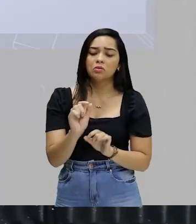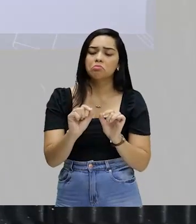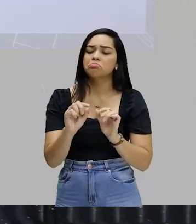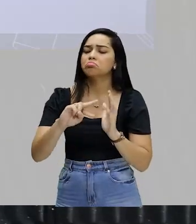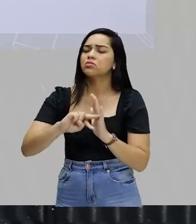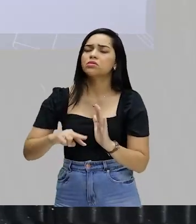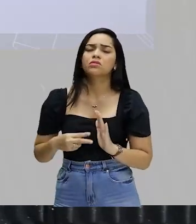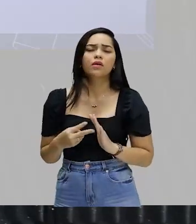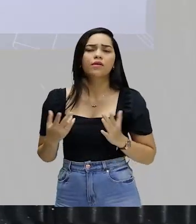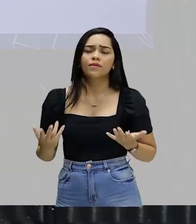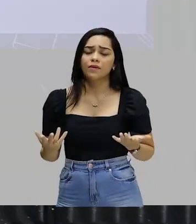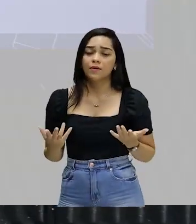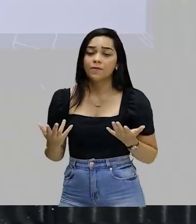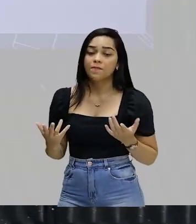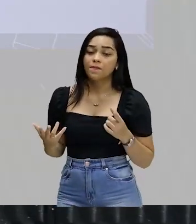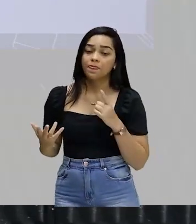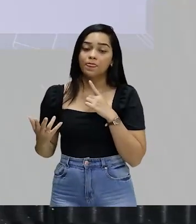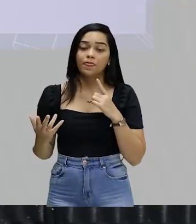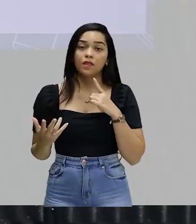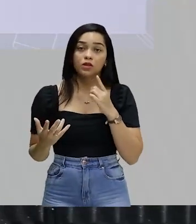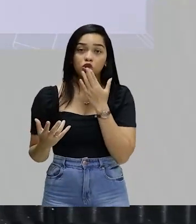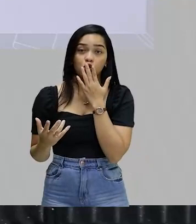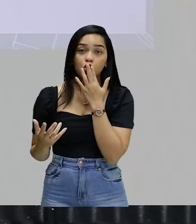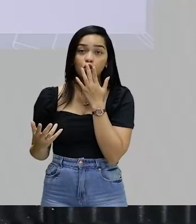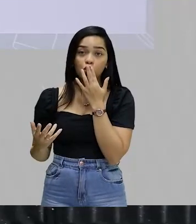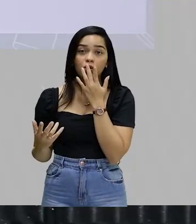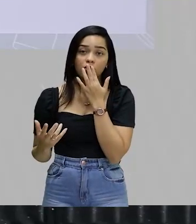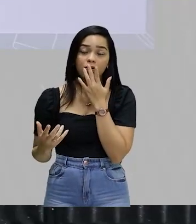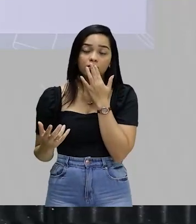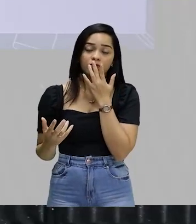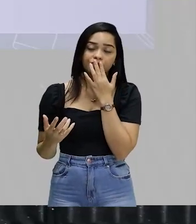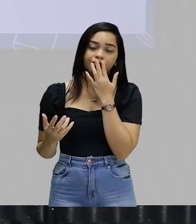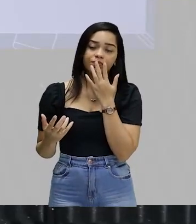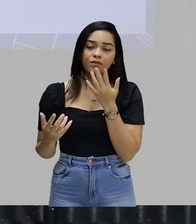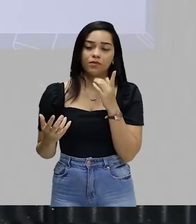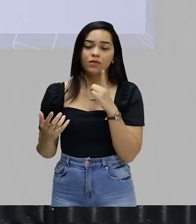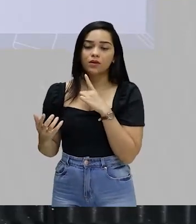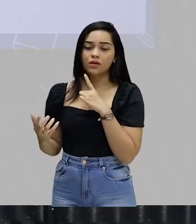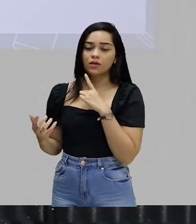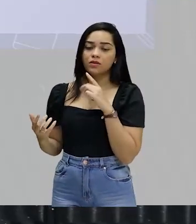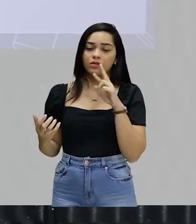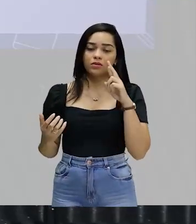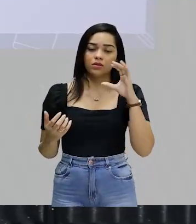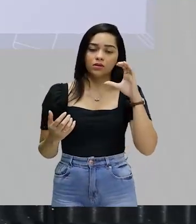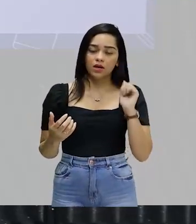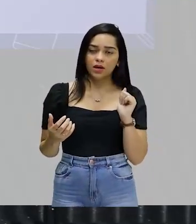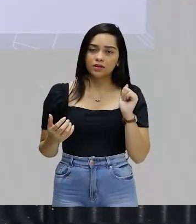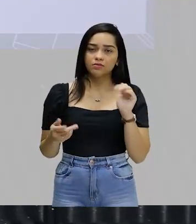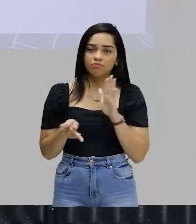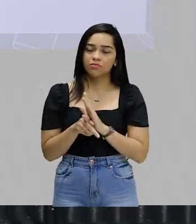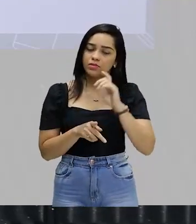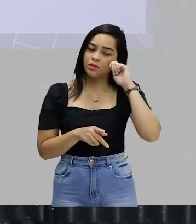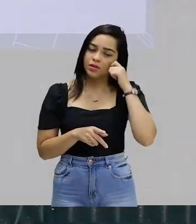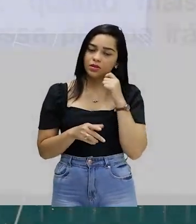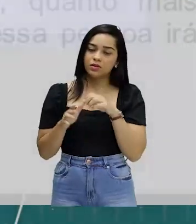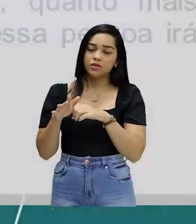colorismo? Colorismo vem de quê? Vem de cor. Racismo vem de raça, colorismo vem de cor.